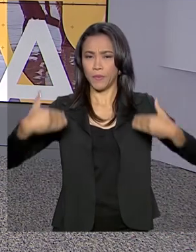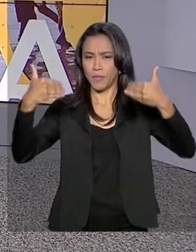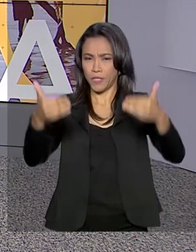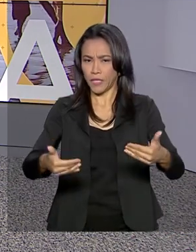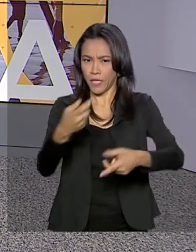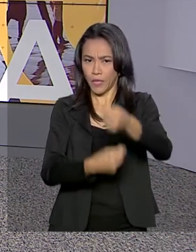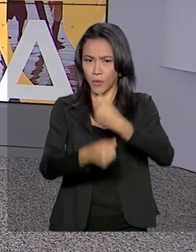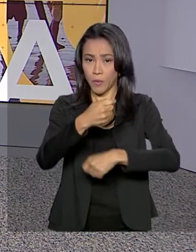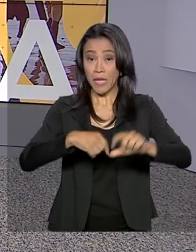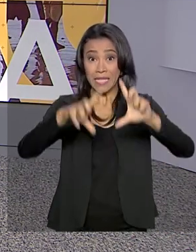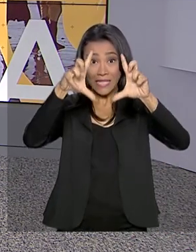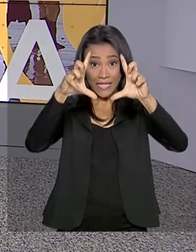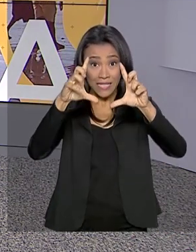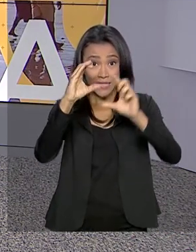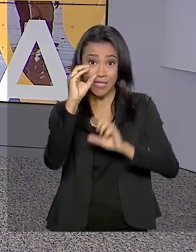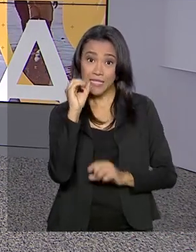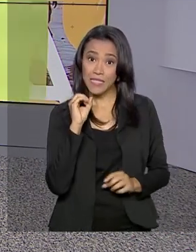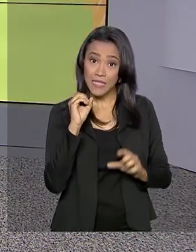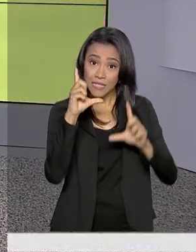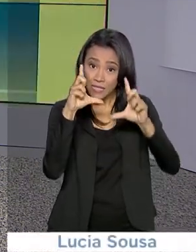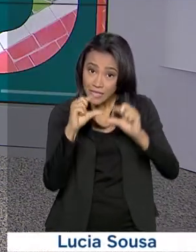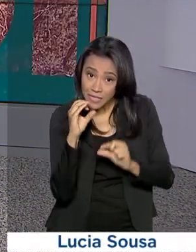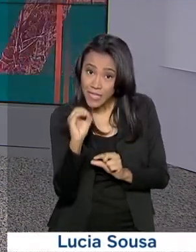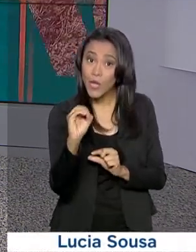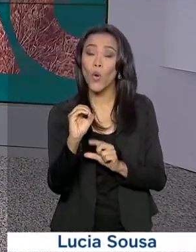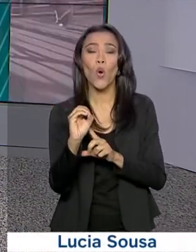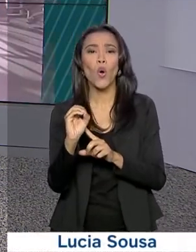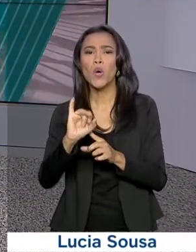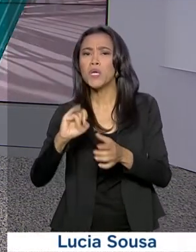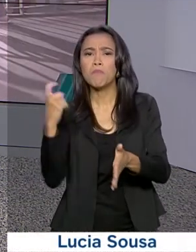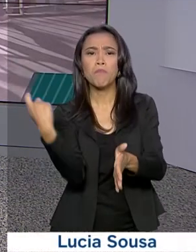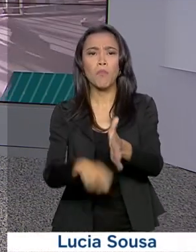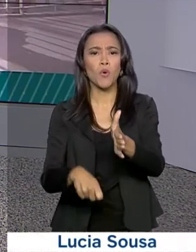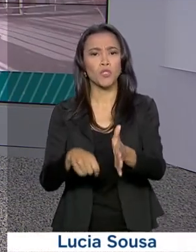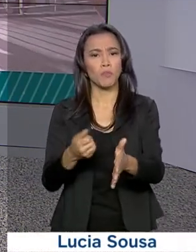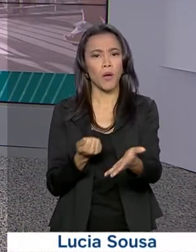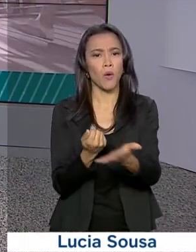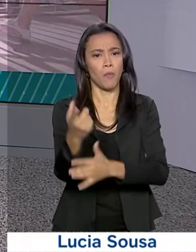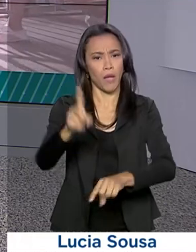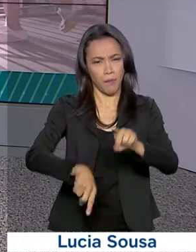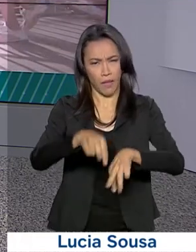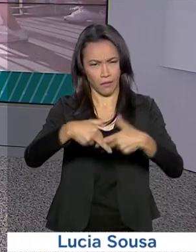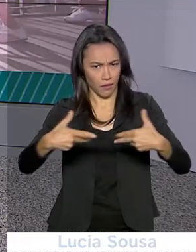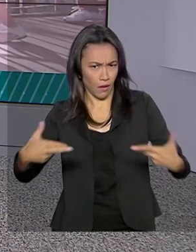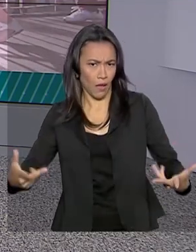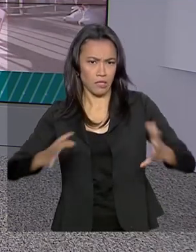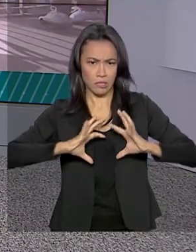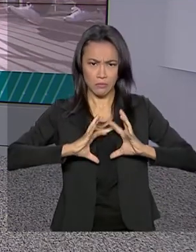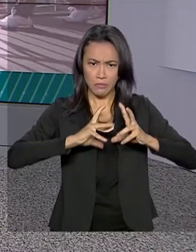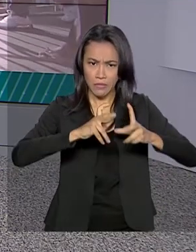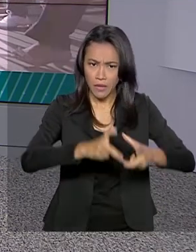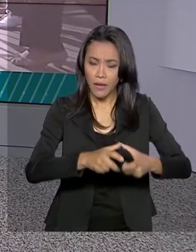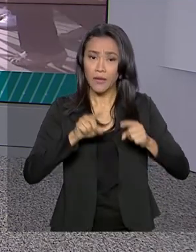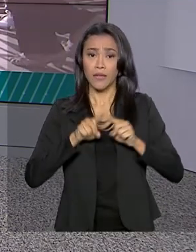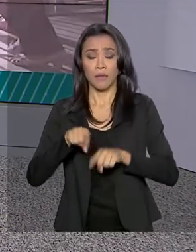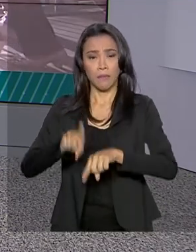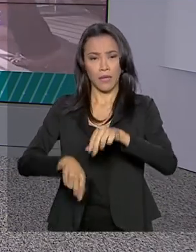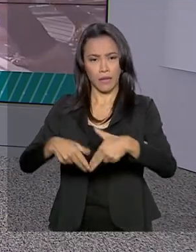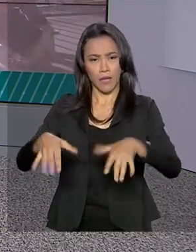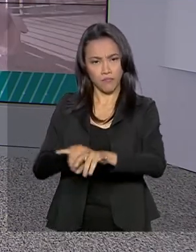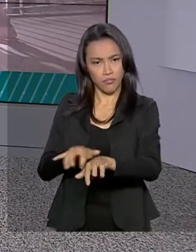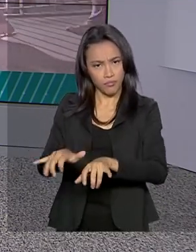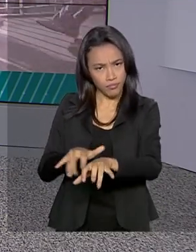zerou o imposto para compras no exterior de diversos produtos como máquinas, equipamentos de informática e